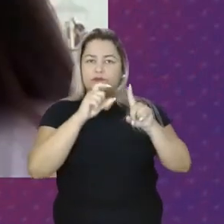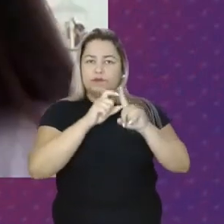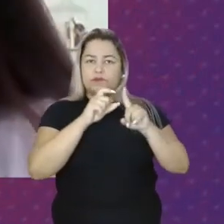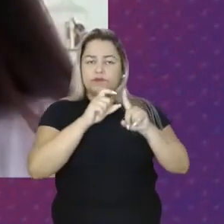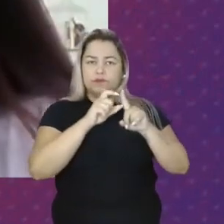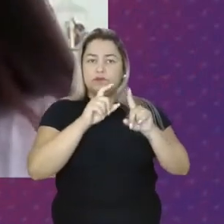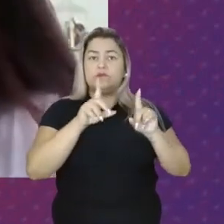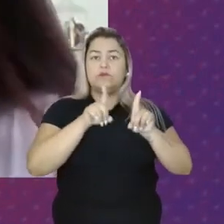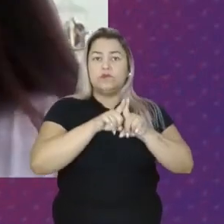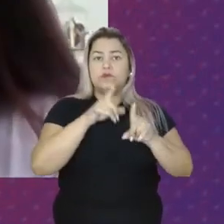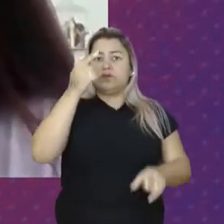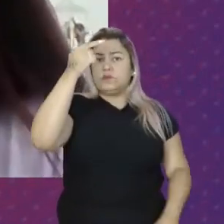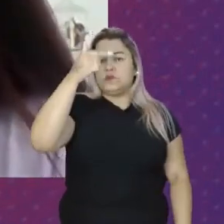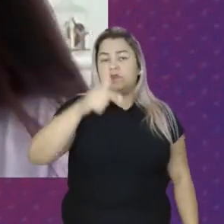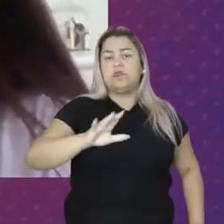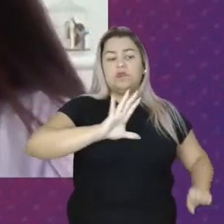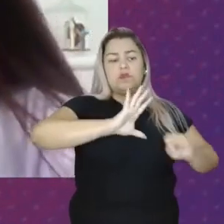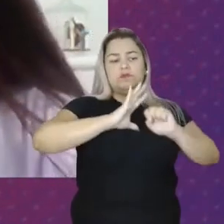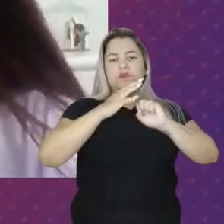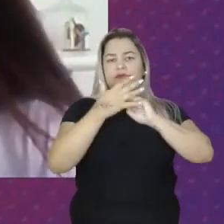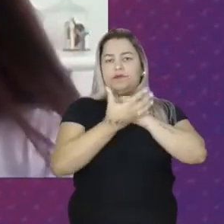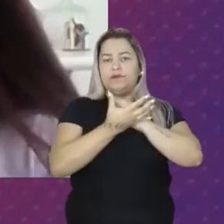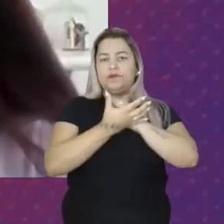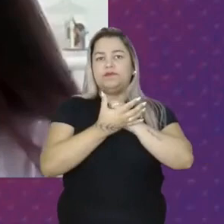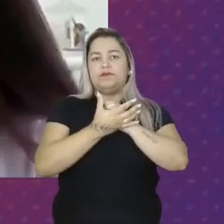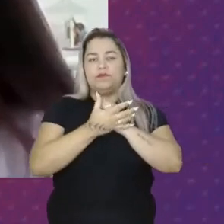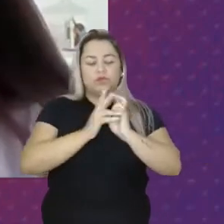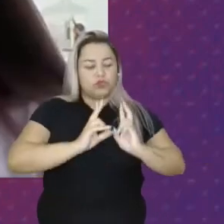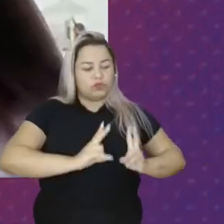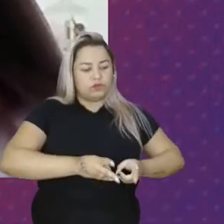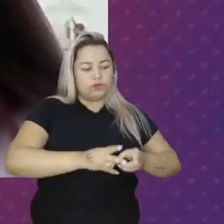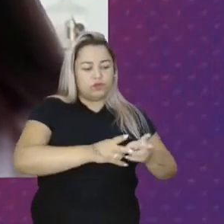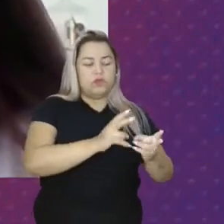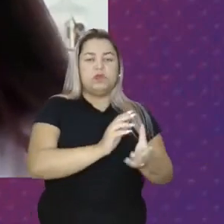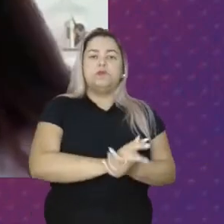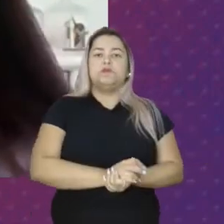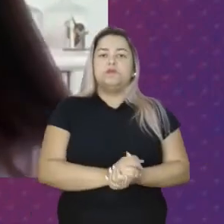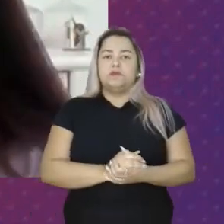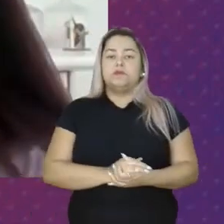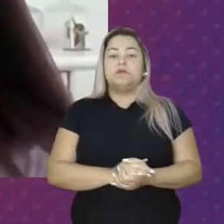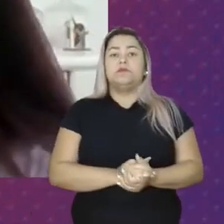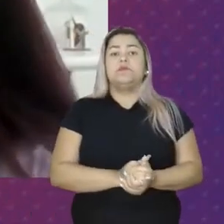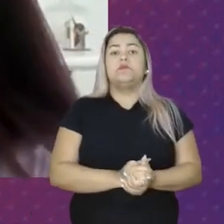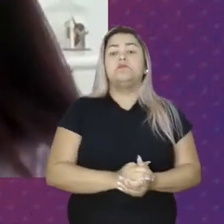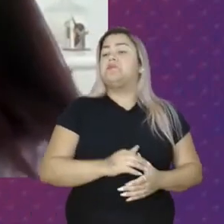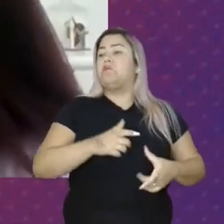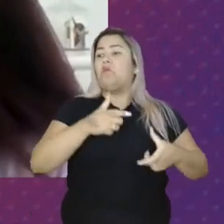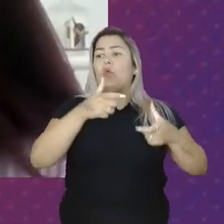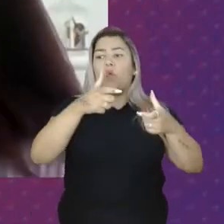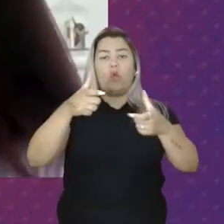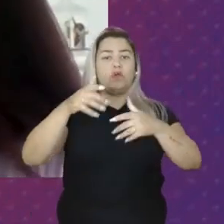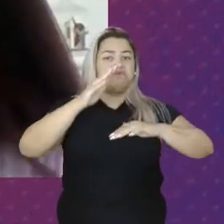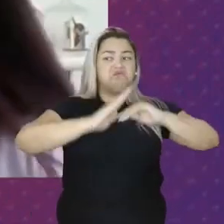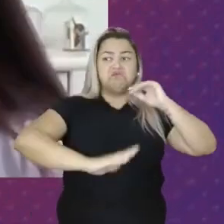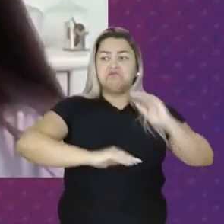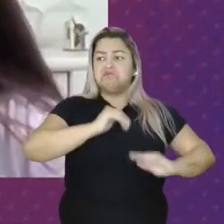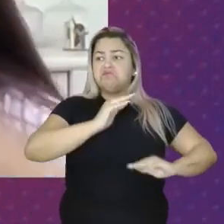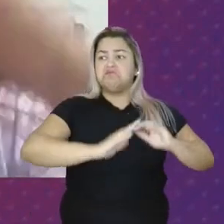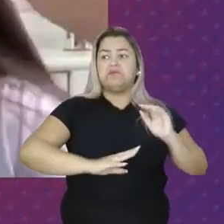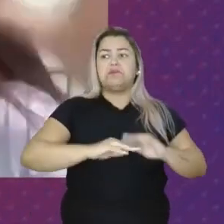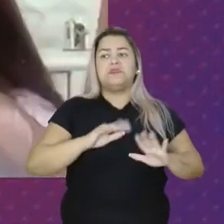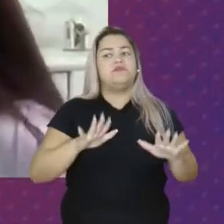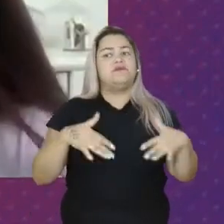Atravessou A pandemia Enfim Mas a gente Resistiu E onde quer Que nós Estejamos